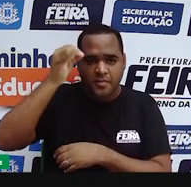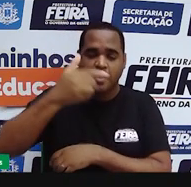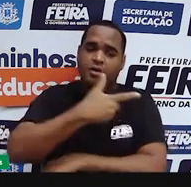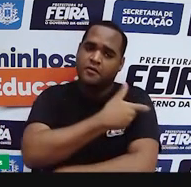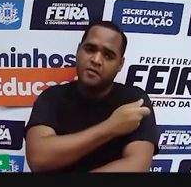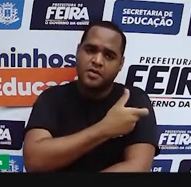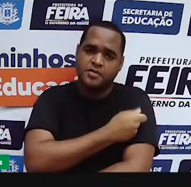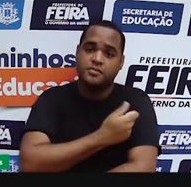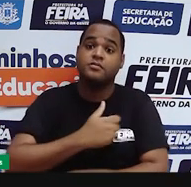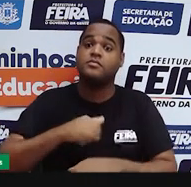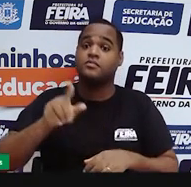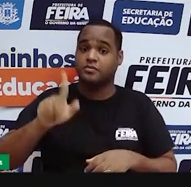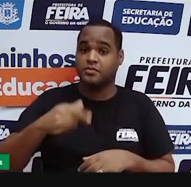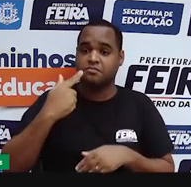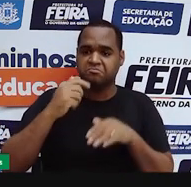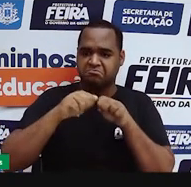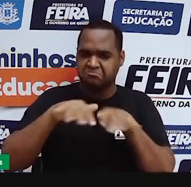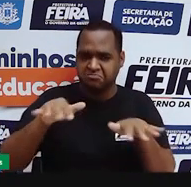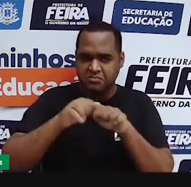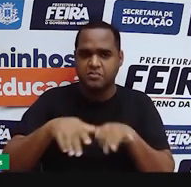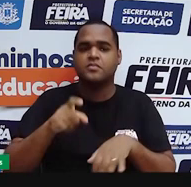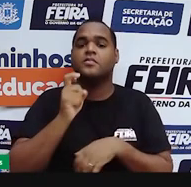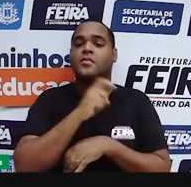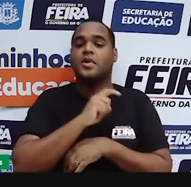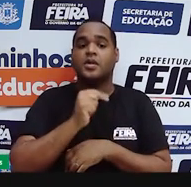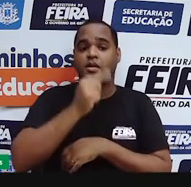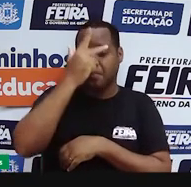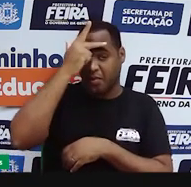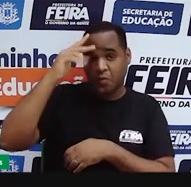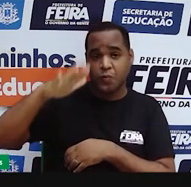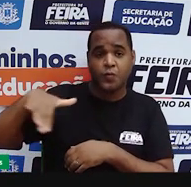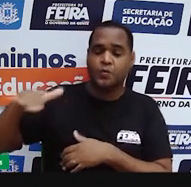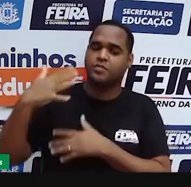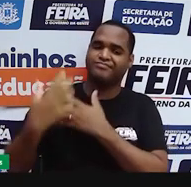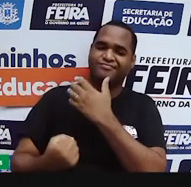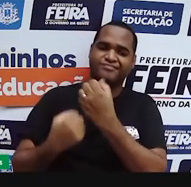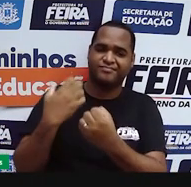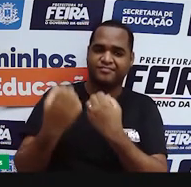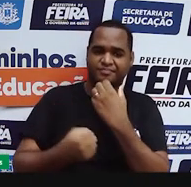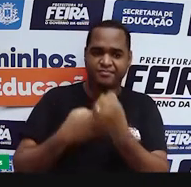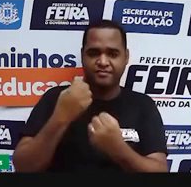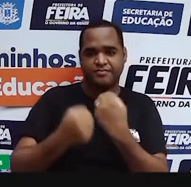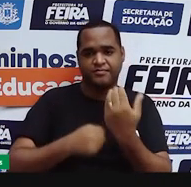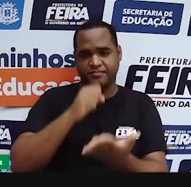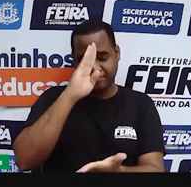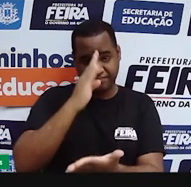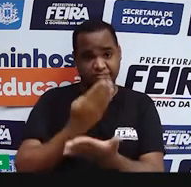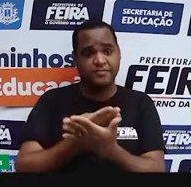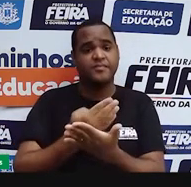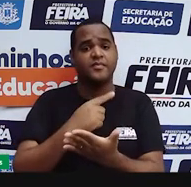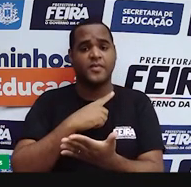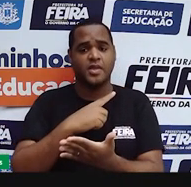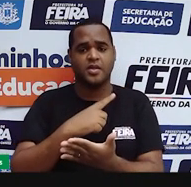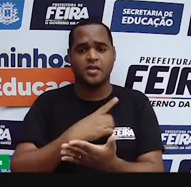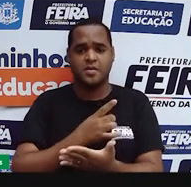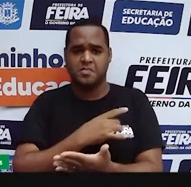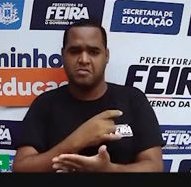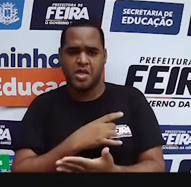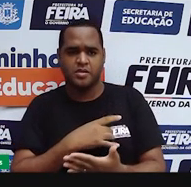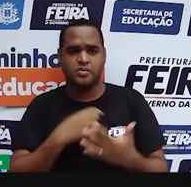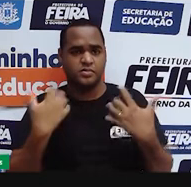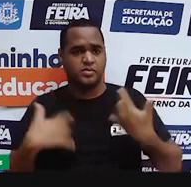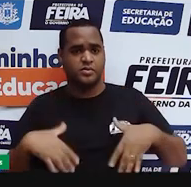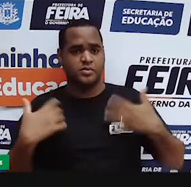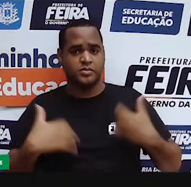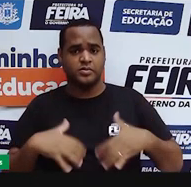utilizadas justamente para espalhar esse medo o que vai acabar afetando os esquemas de vacinação. As pessoas ficam aí todas eufóricas